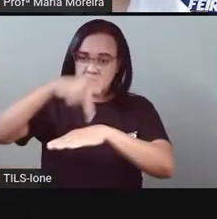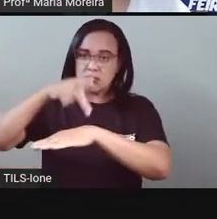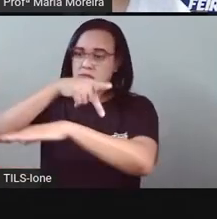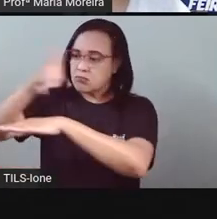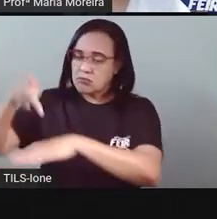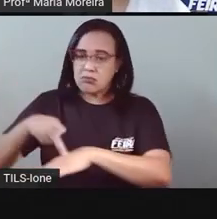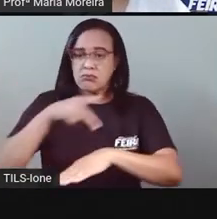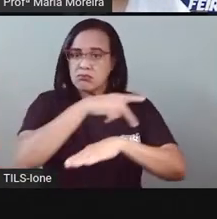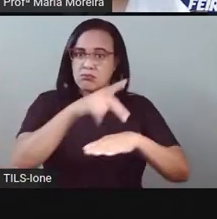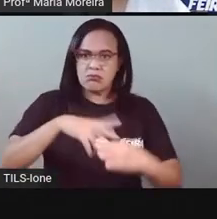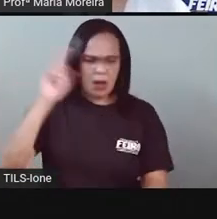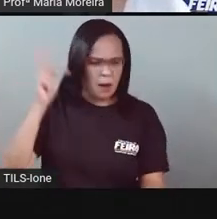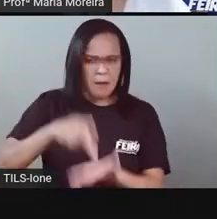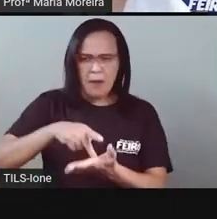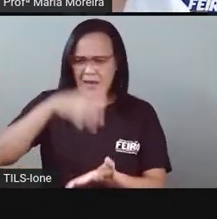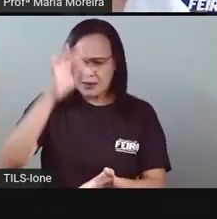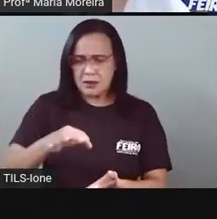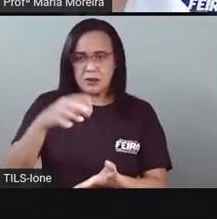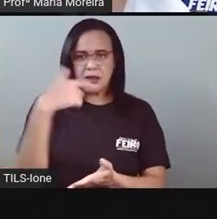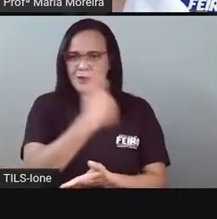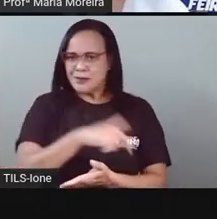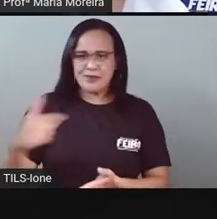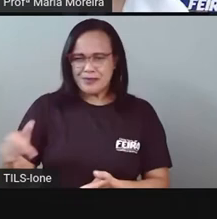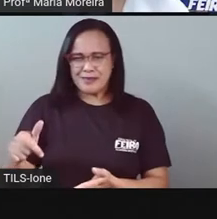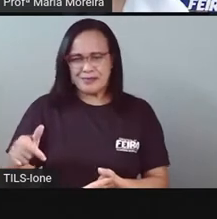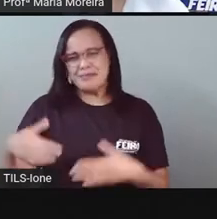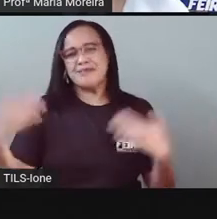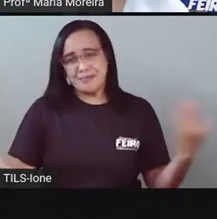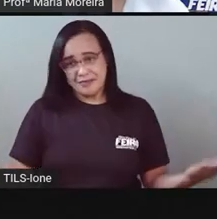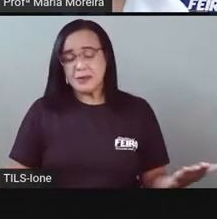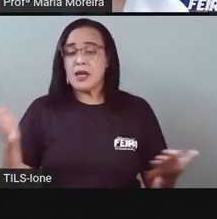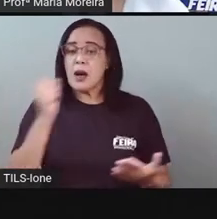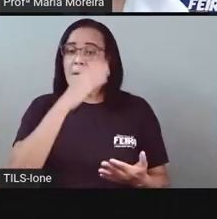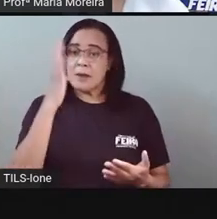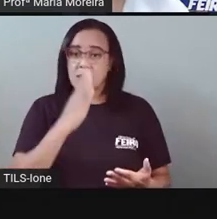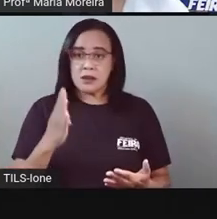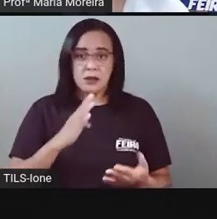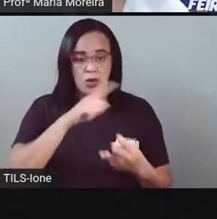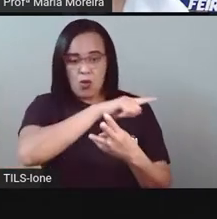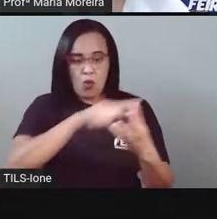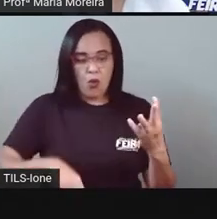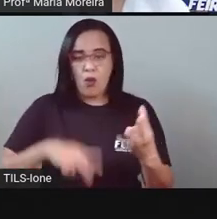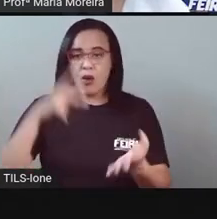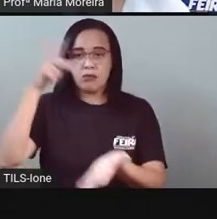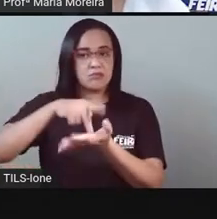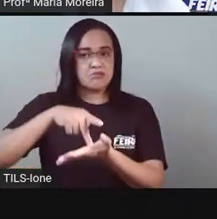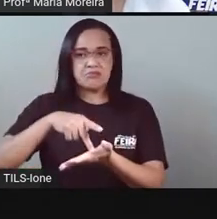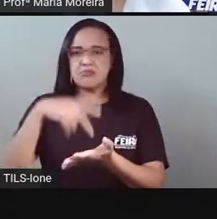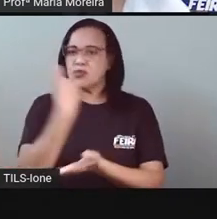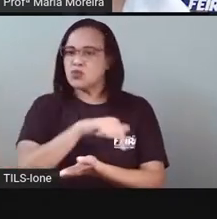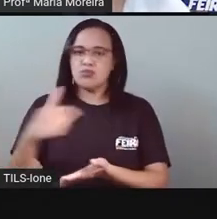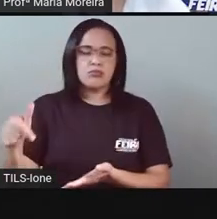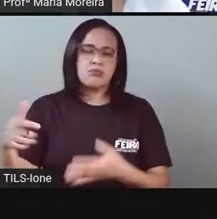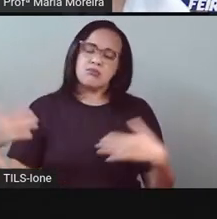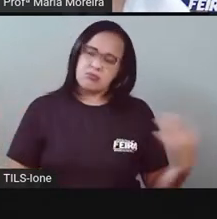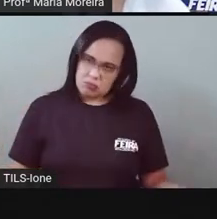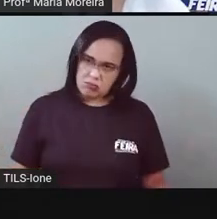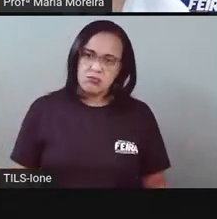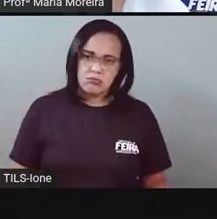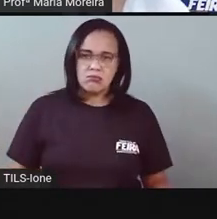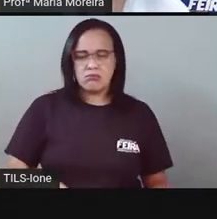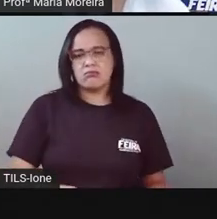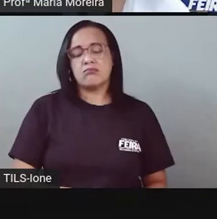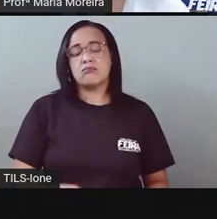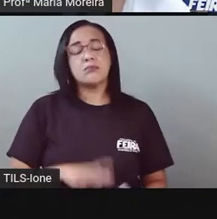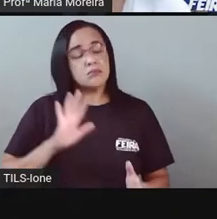bem definidas como o Brasil. Como a Pró falou, né? O Brasil não tem essas quatro estações aqui, né? Bem definidas. Mas